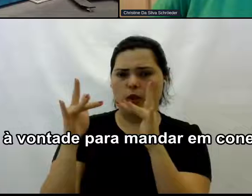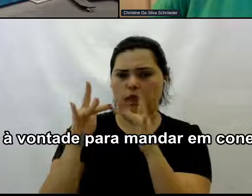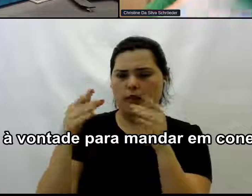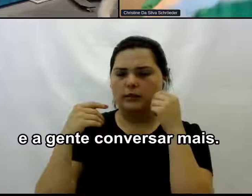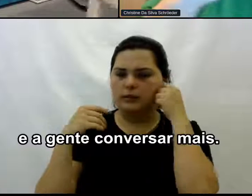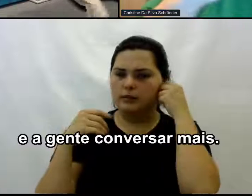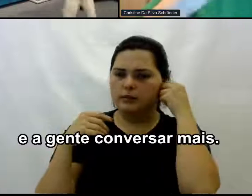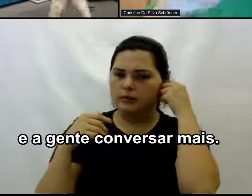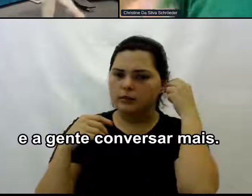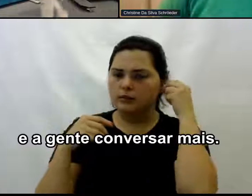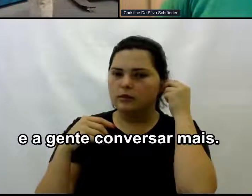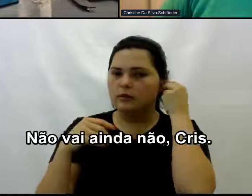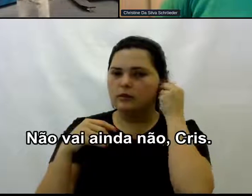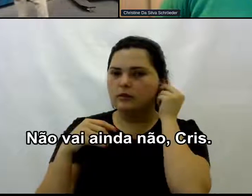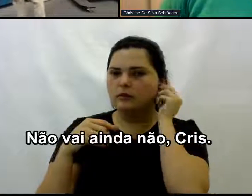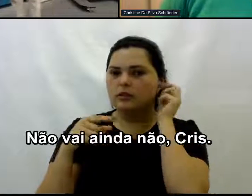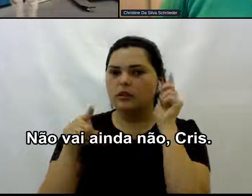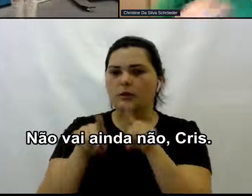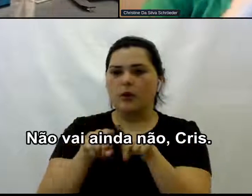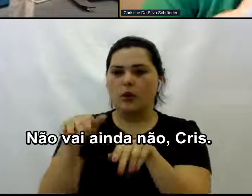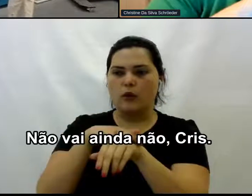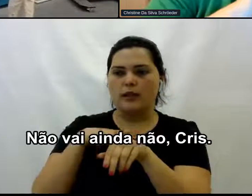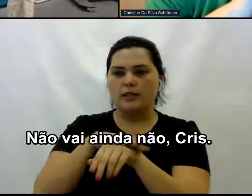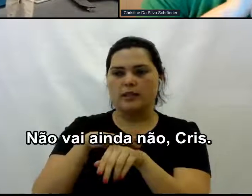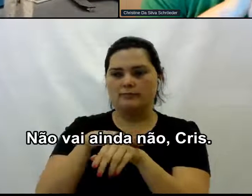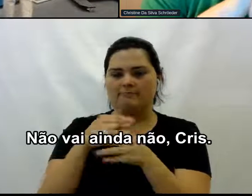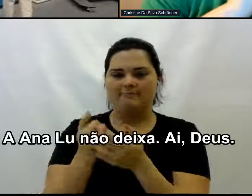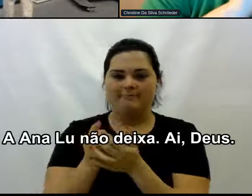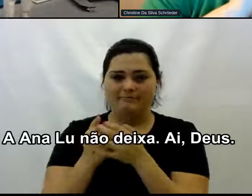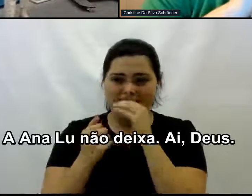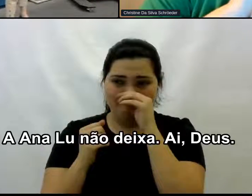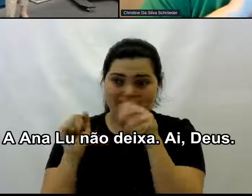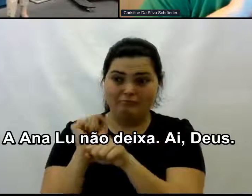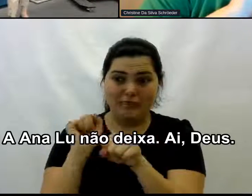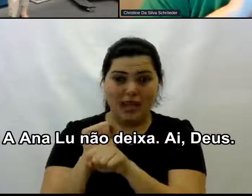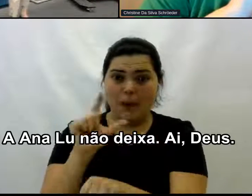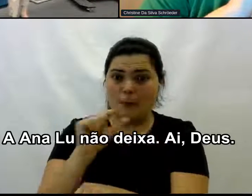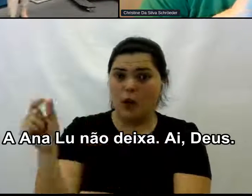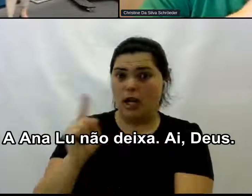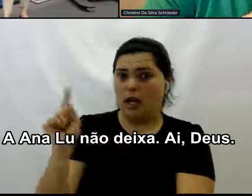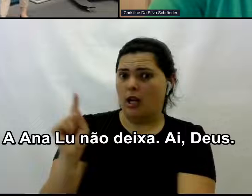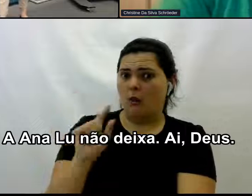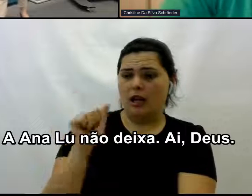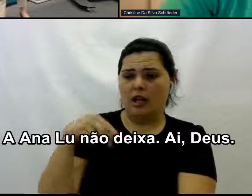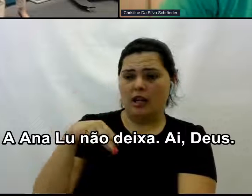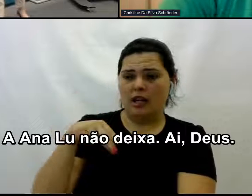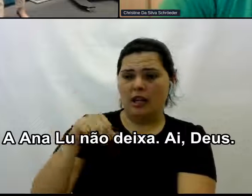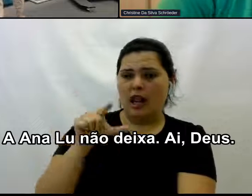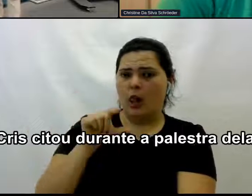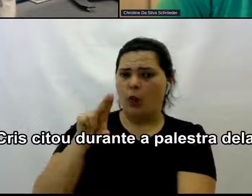Mandarem conexão E a gente Conversar mais Vai ainda não, Cris Não vai não Porque a Lu Não deixa Ai, Deus